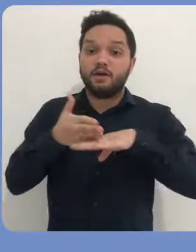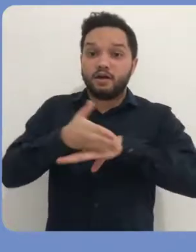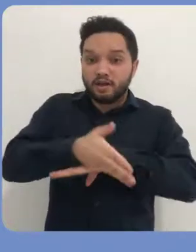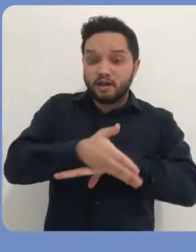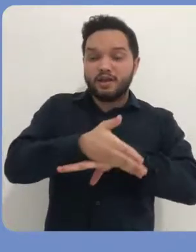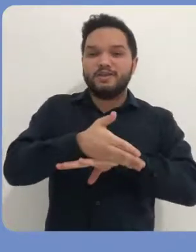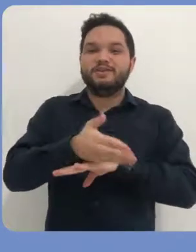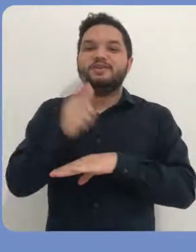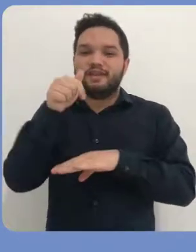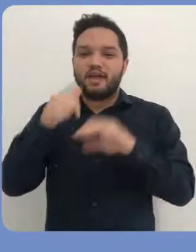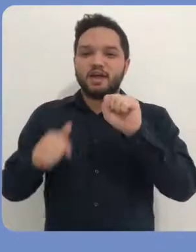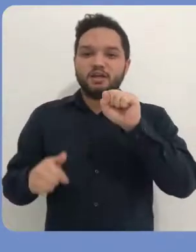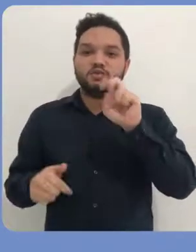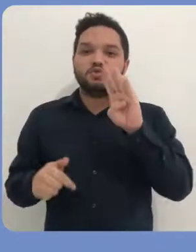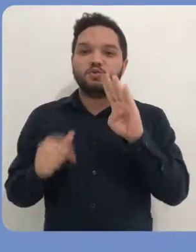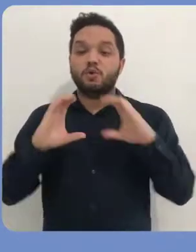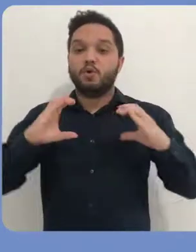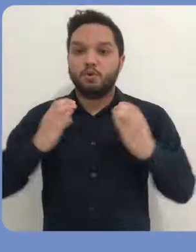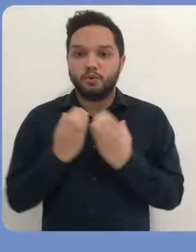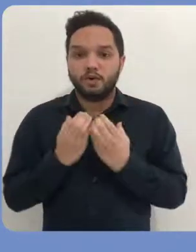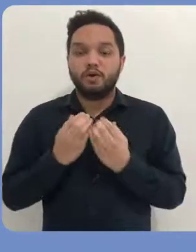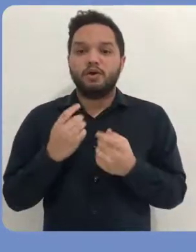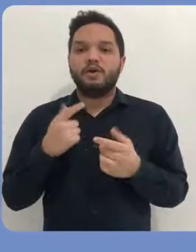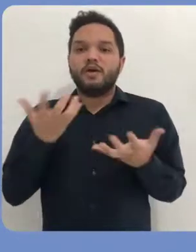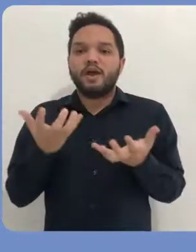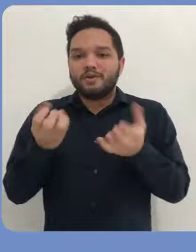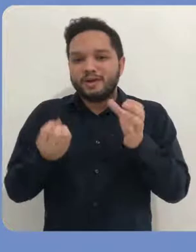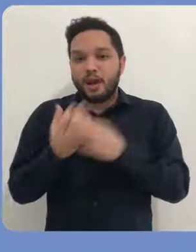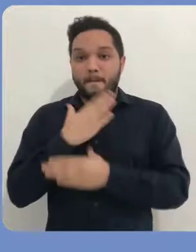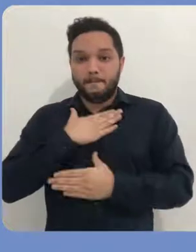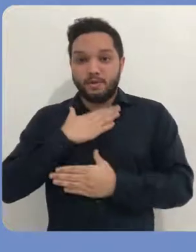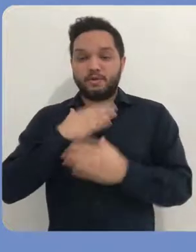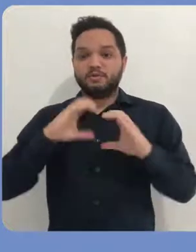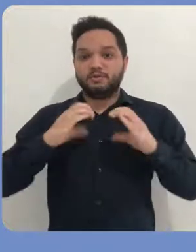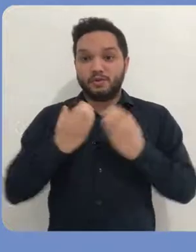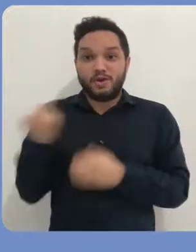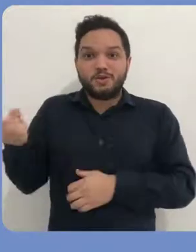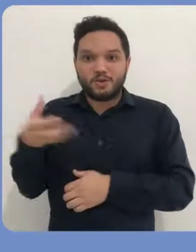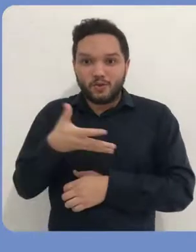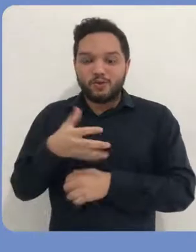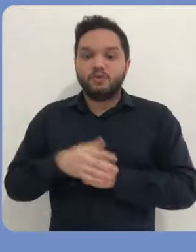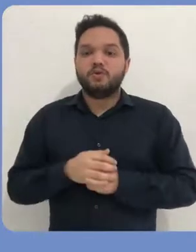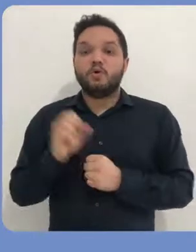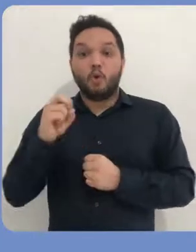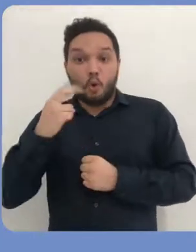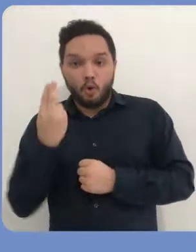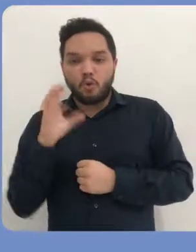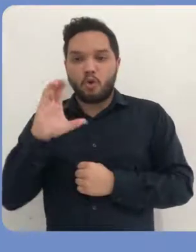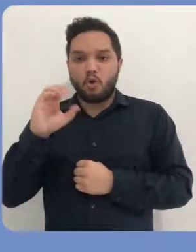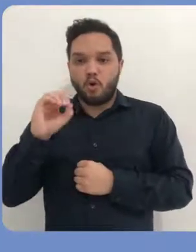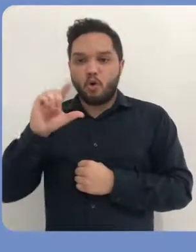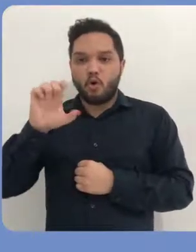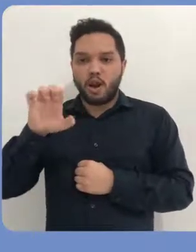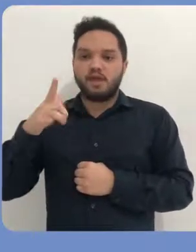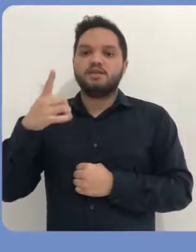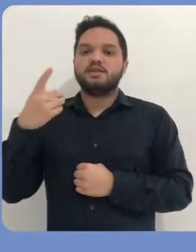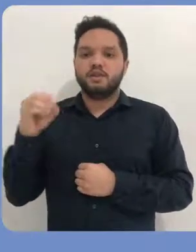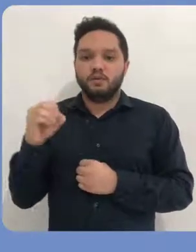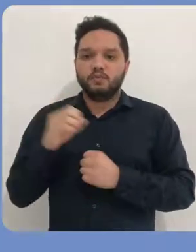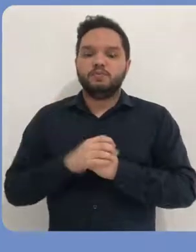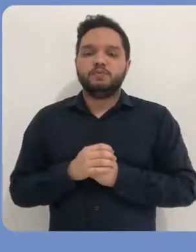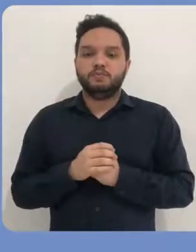de acesso para a subcomunidade no qual eu desejo criar a minha subcomunidade nova ou a minha coleção.